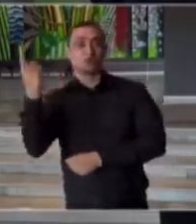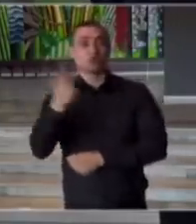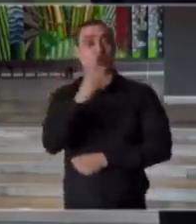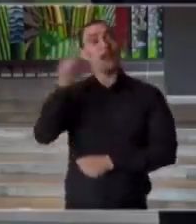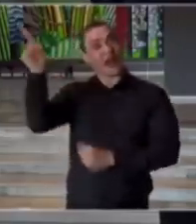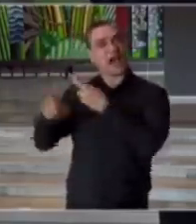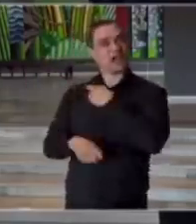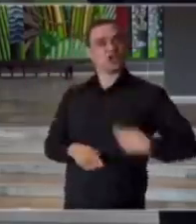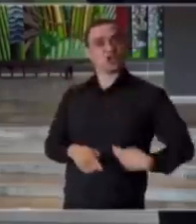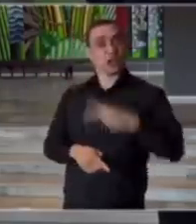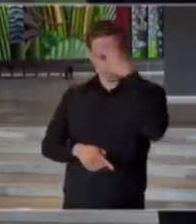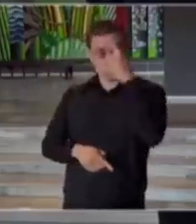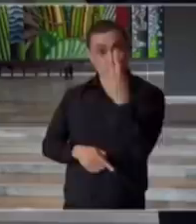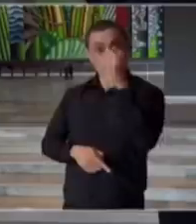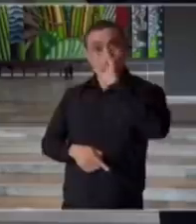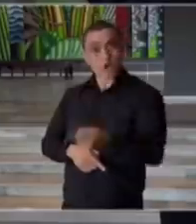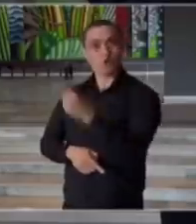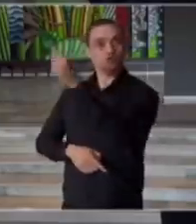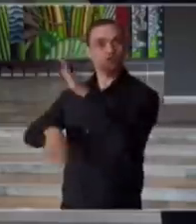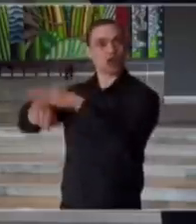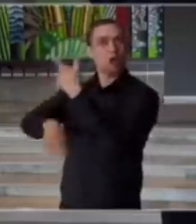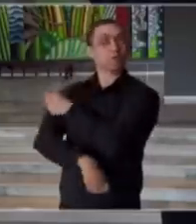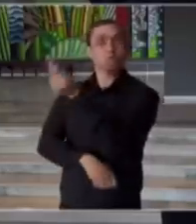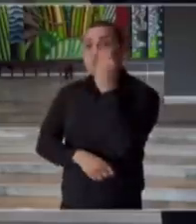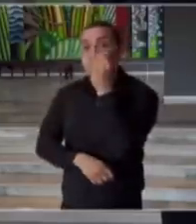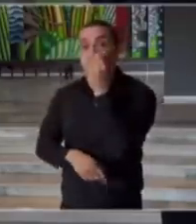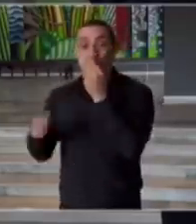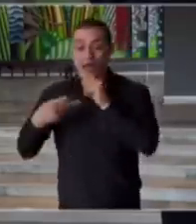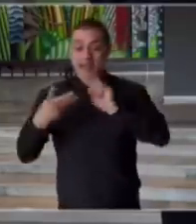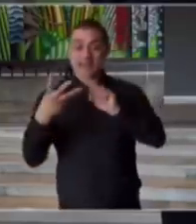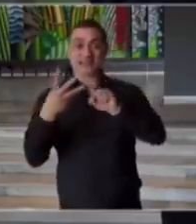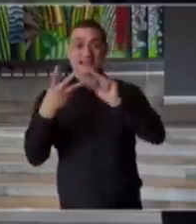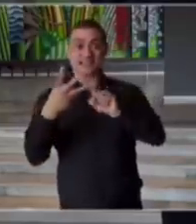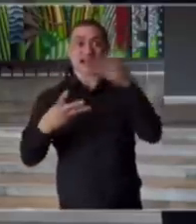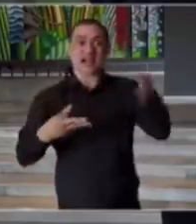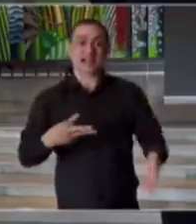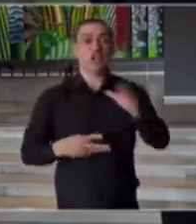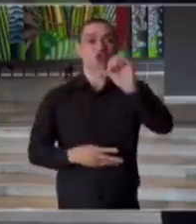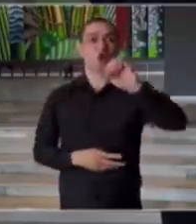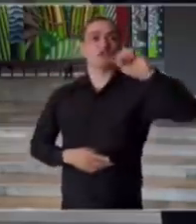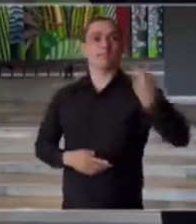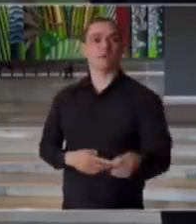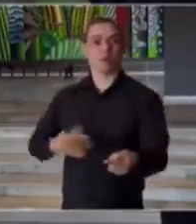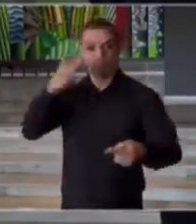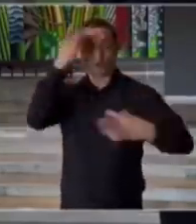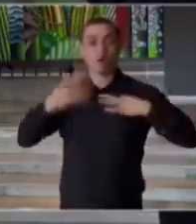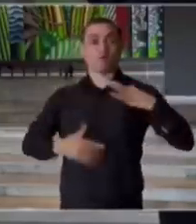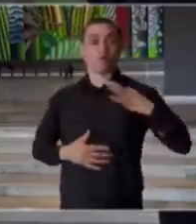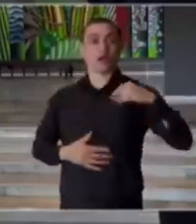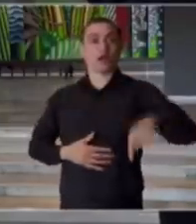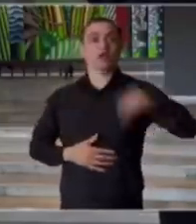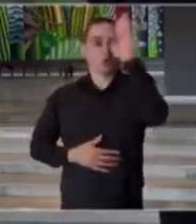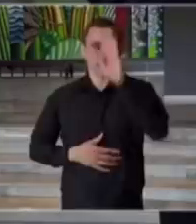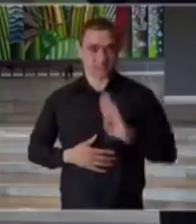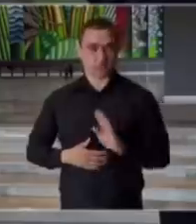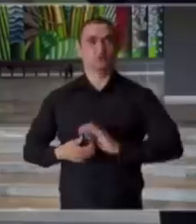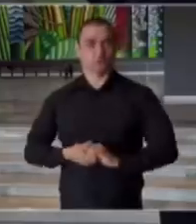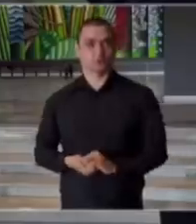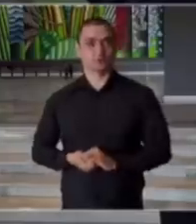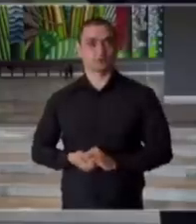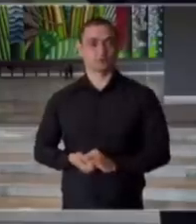China. E agora, a fase 3, que é a última, aqui em 9 mil voluntários brasileiros.